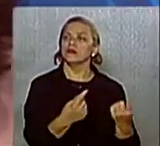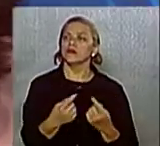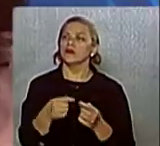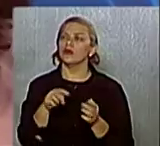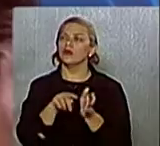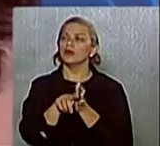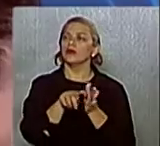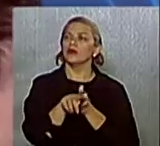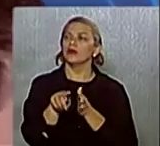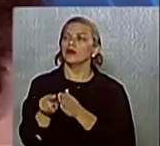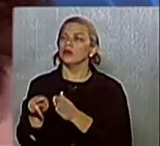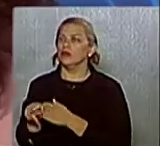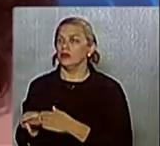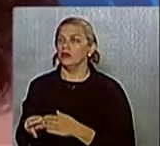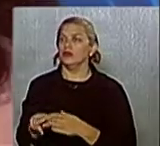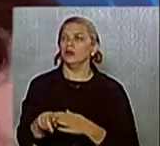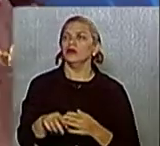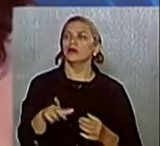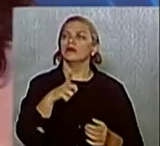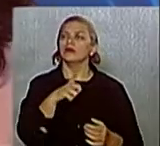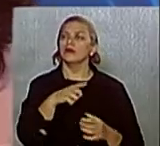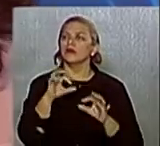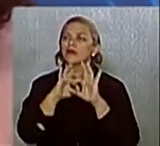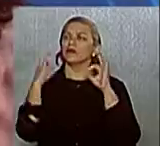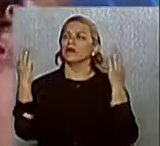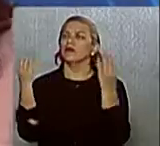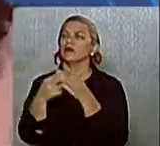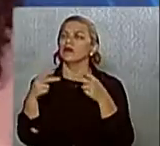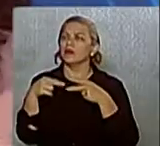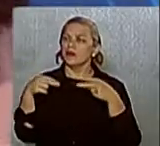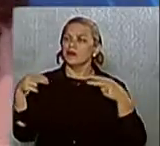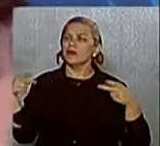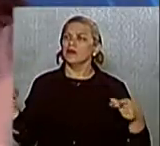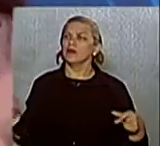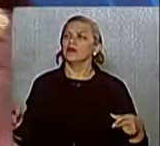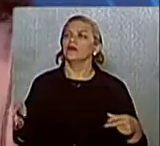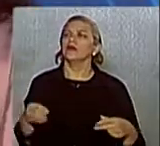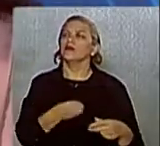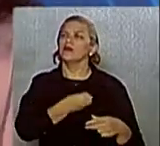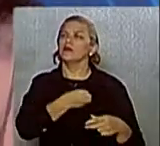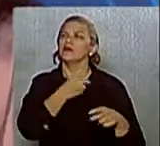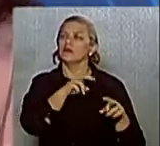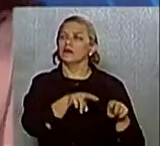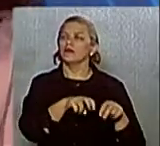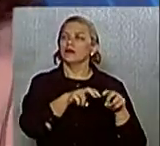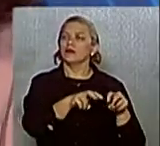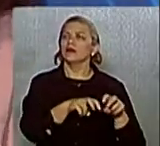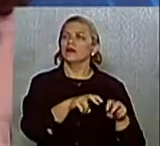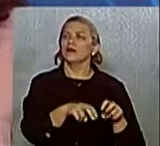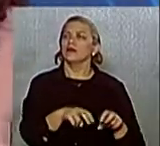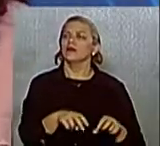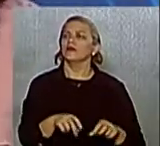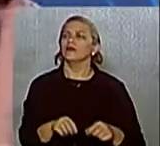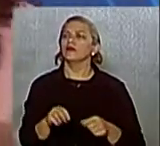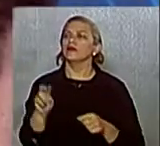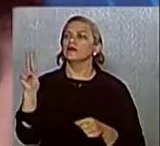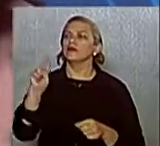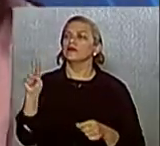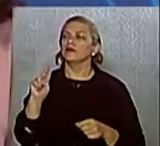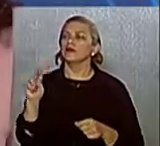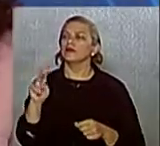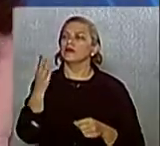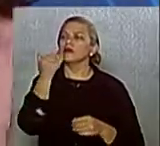muitas famílias que vivem na agricultura. Por que não usar para a merenda? É uma coisa mais